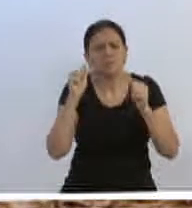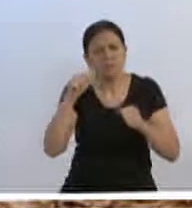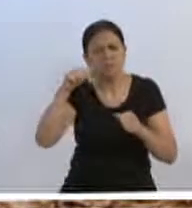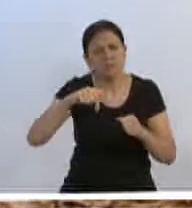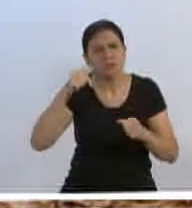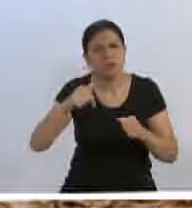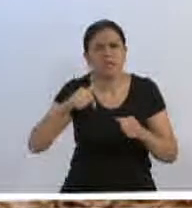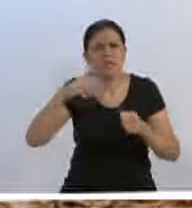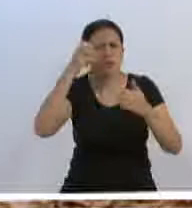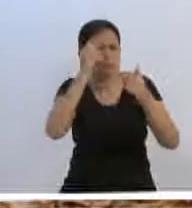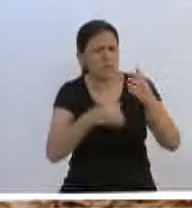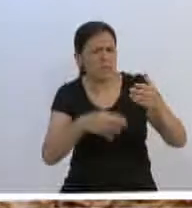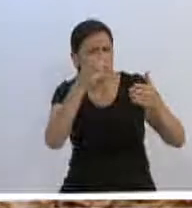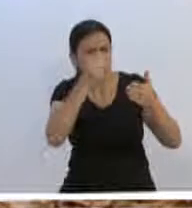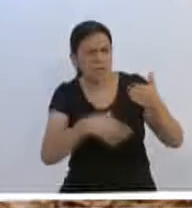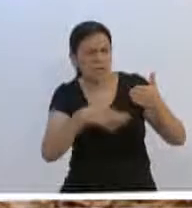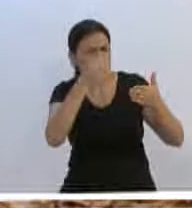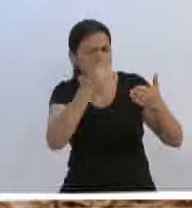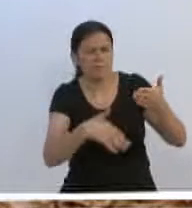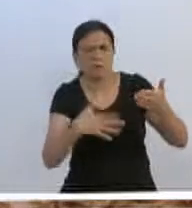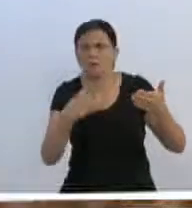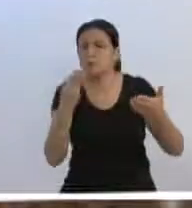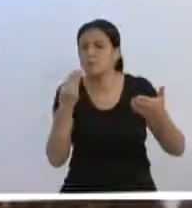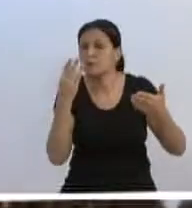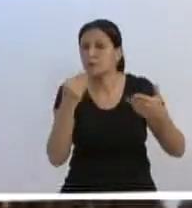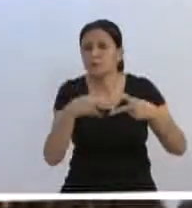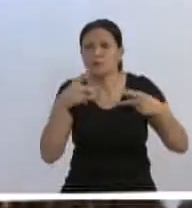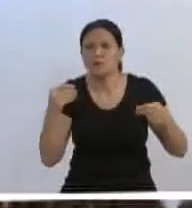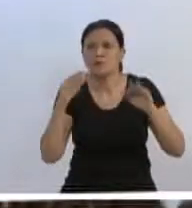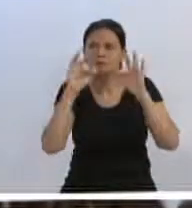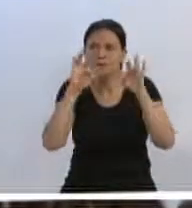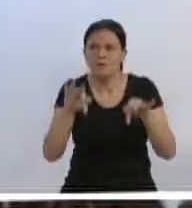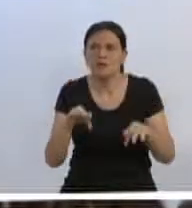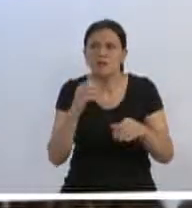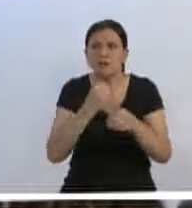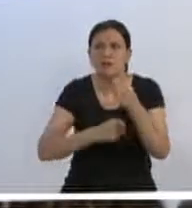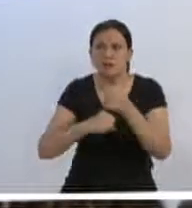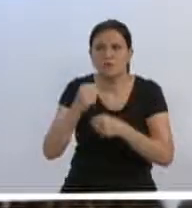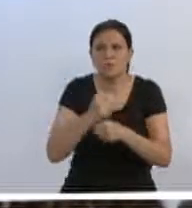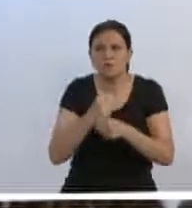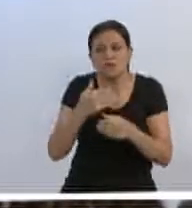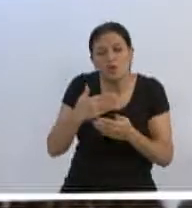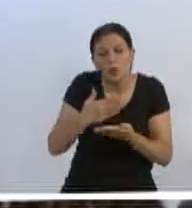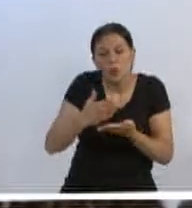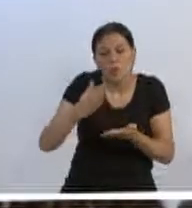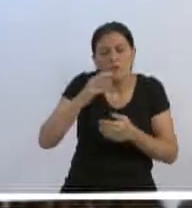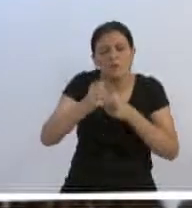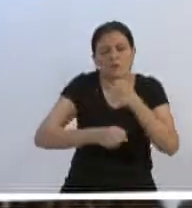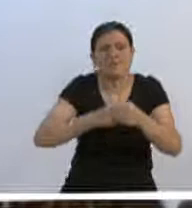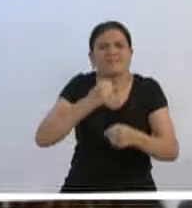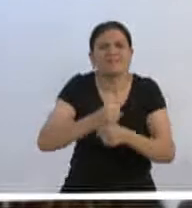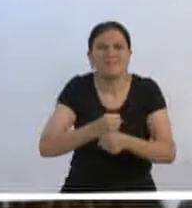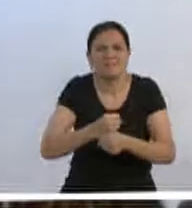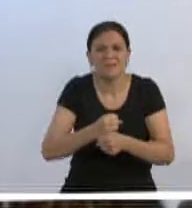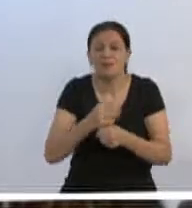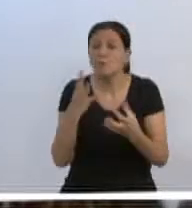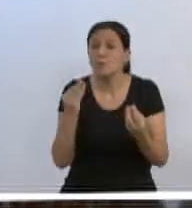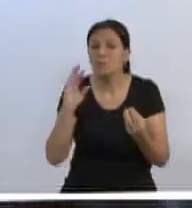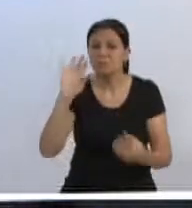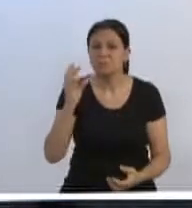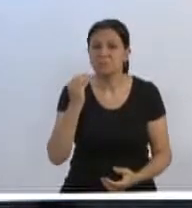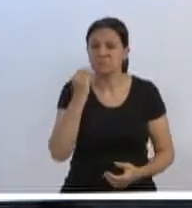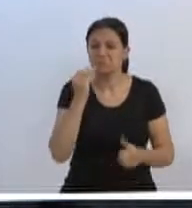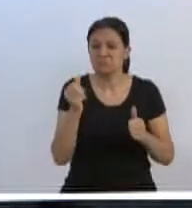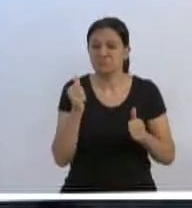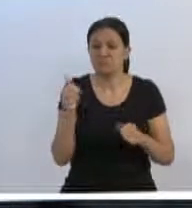de trabalho realizado só neste período, entre o final de 2018 e início de 2019, onde talvez muitos aproveitaram suas férias, descansaram, e para